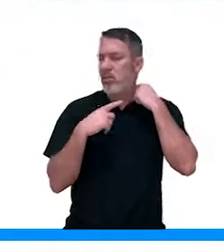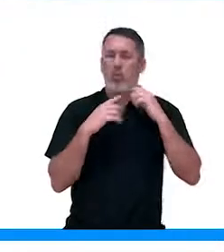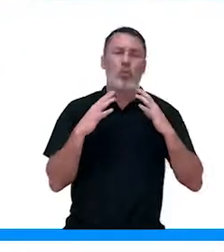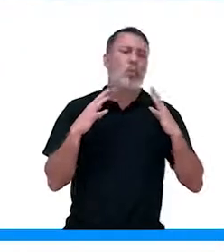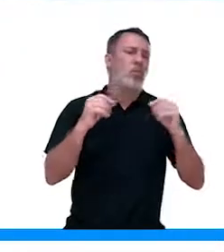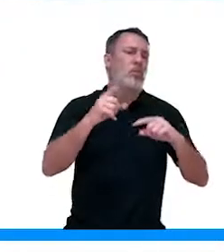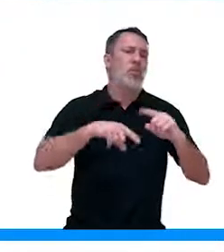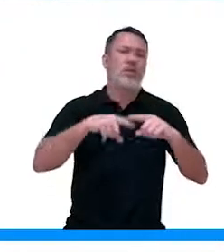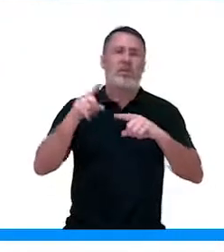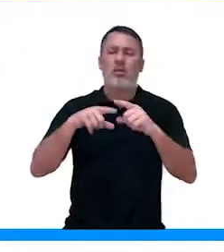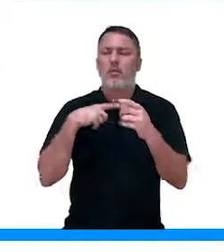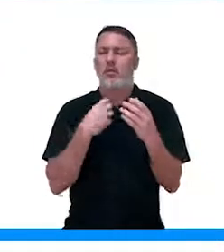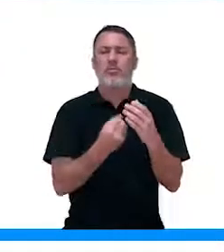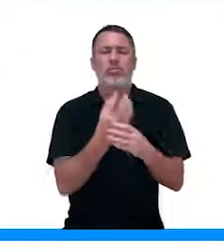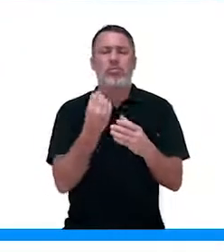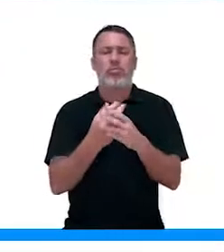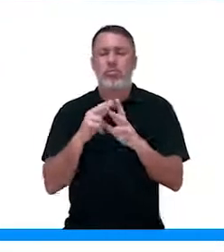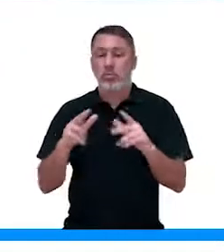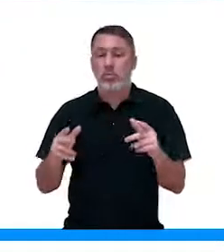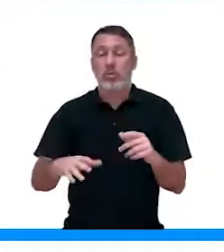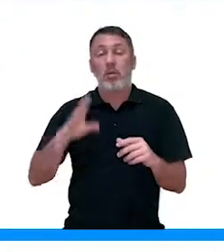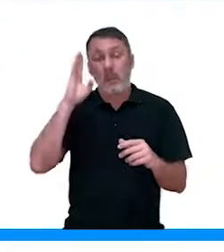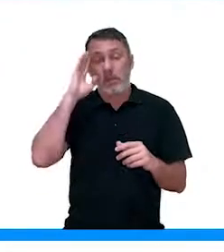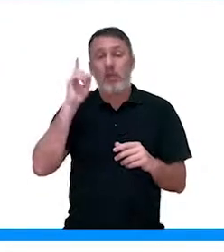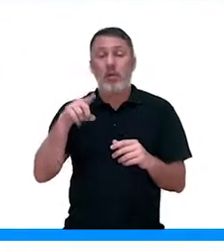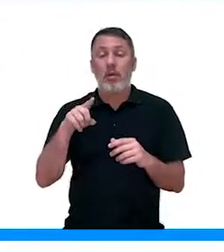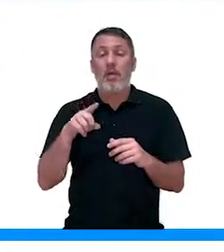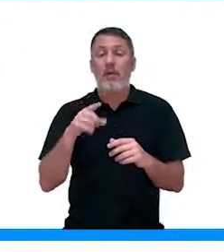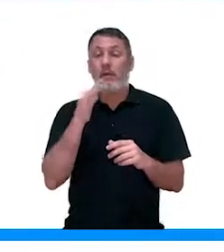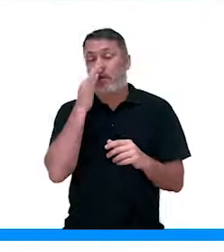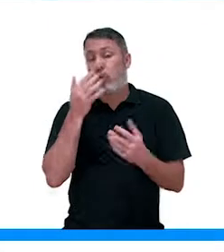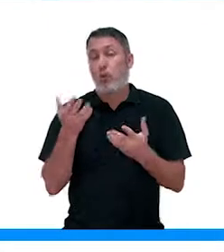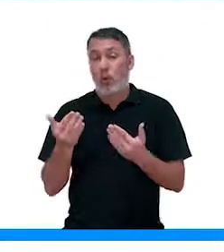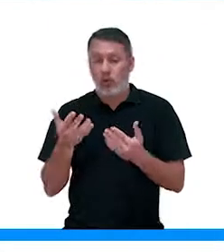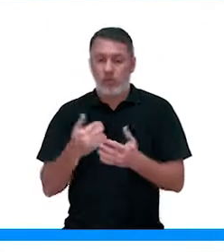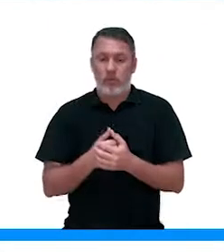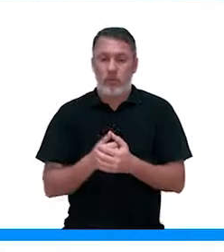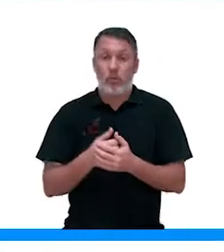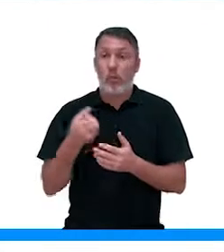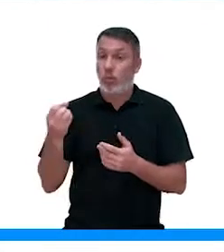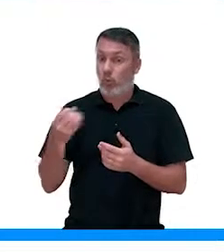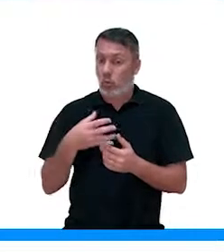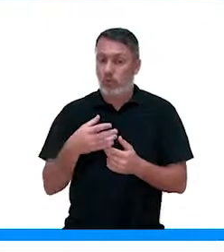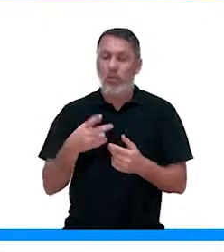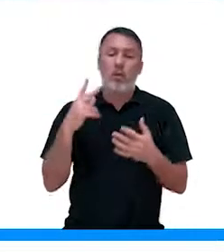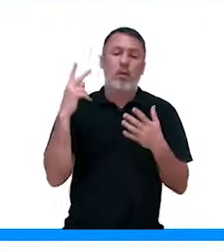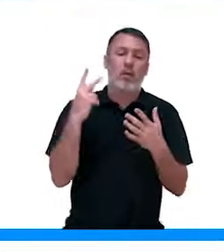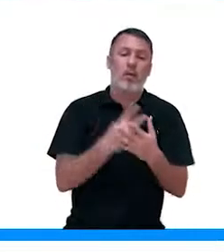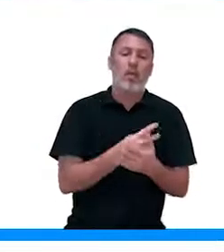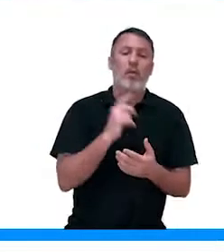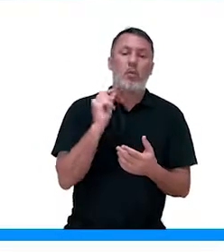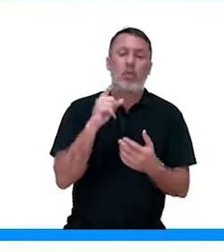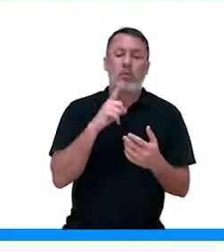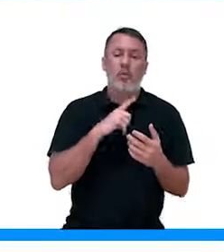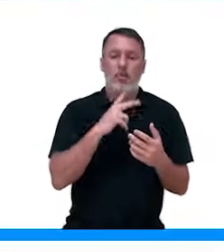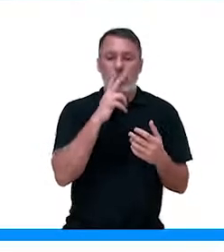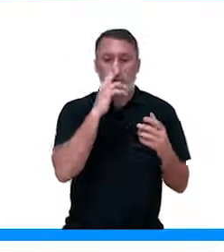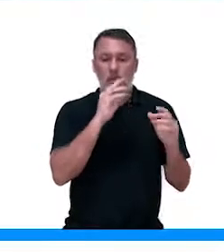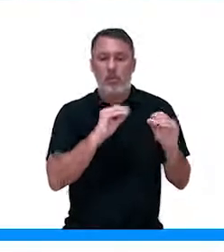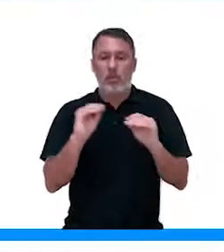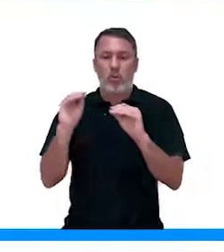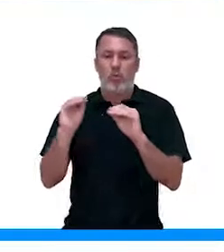Então, elas são produzidas em vários lugares, principalmente em tecidos jovens. E aí, o que acontece com elas? Elas vão se